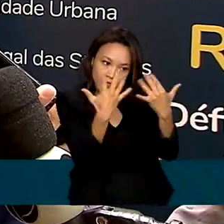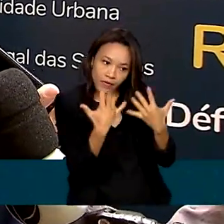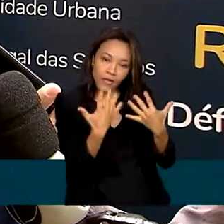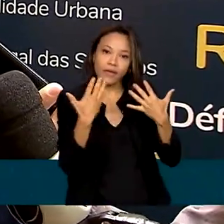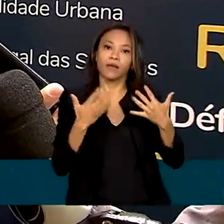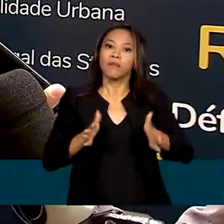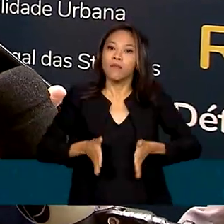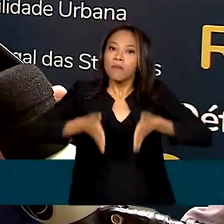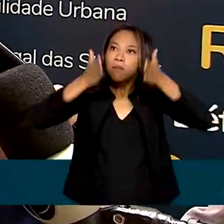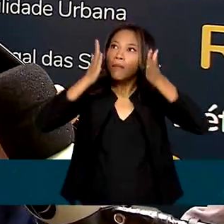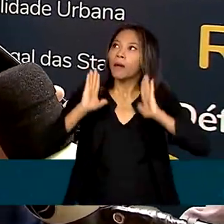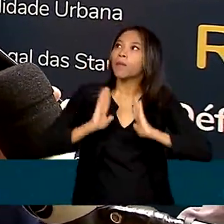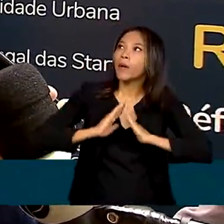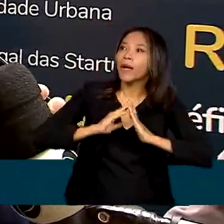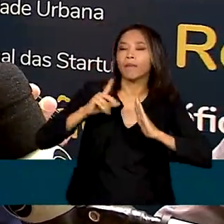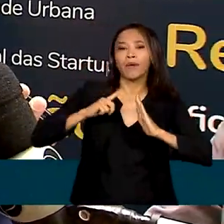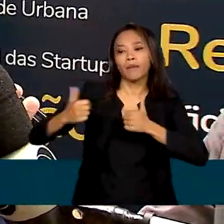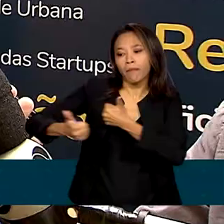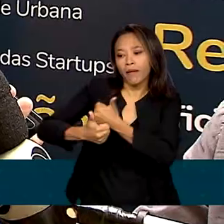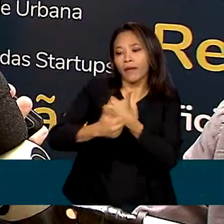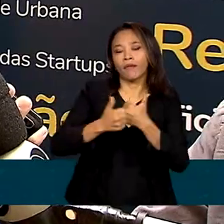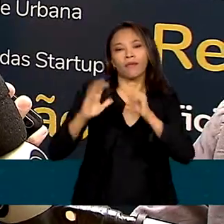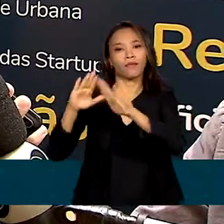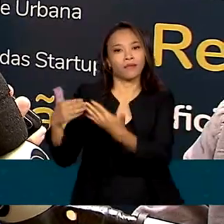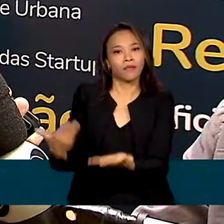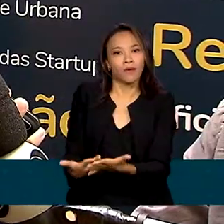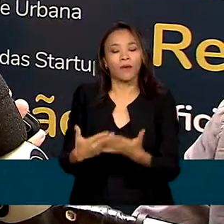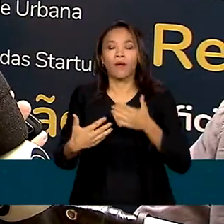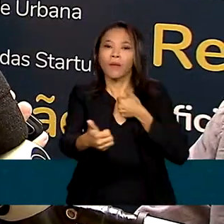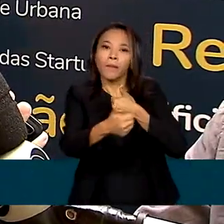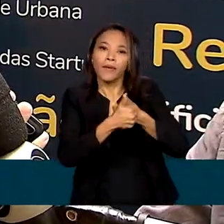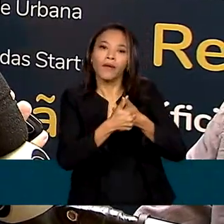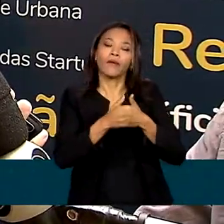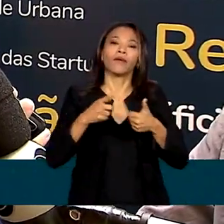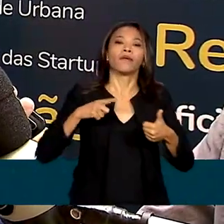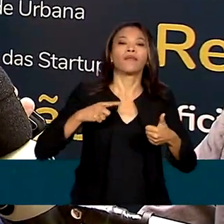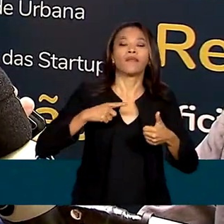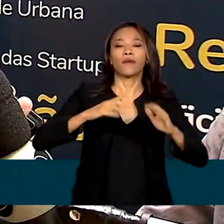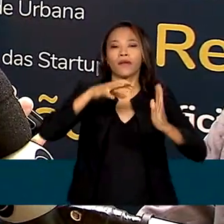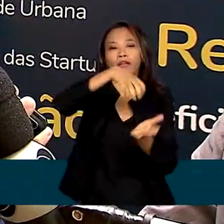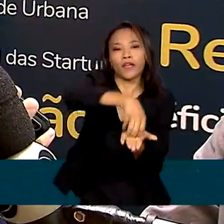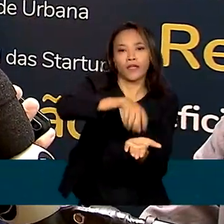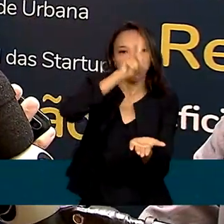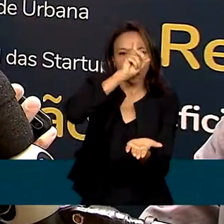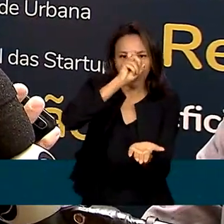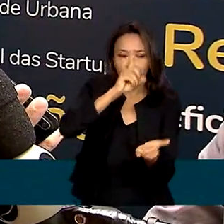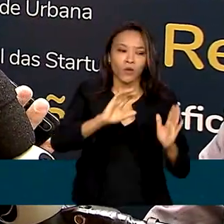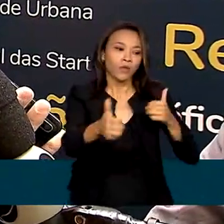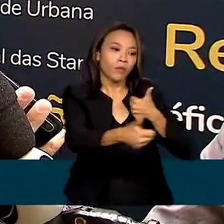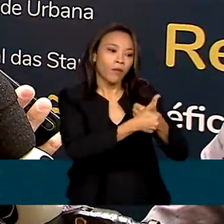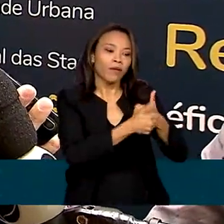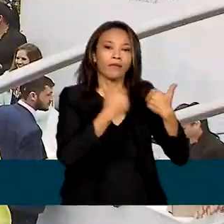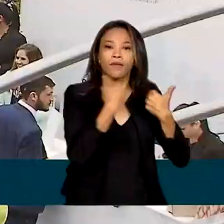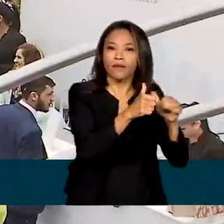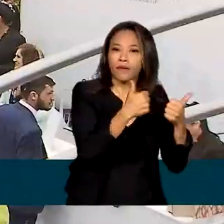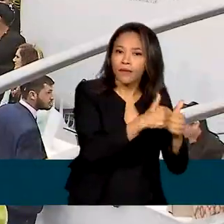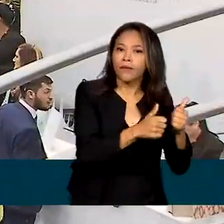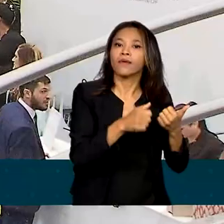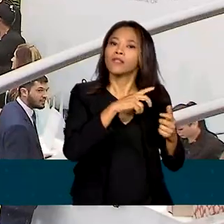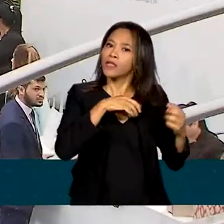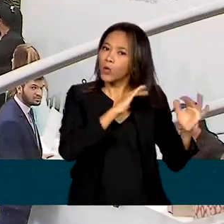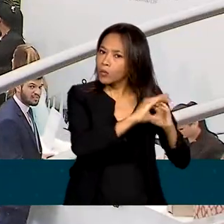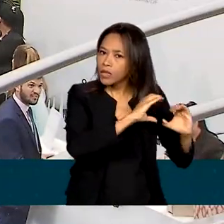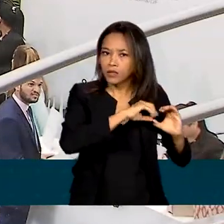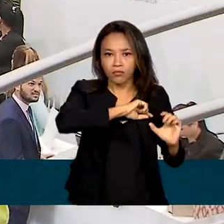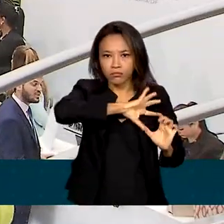nesses lugares você já tem escola de qualidade, você já tem postos de saúde, você tem transporte público, você tem comunicação. Também